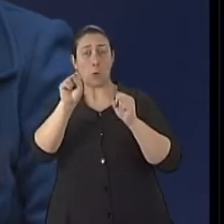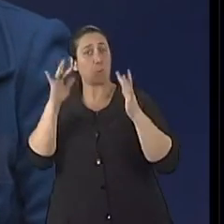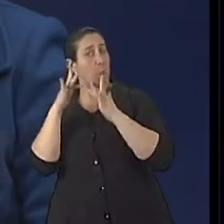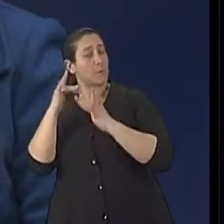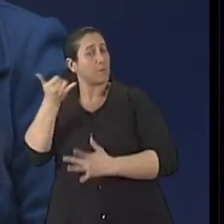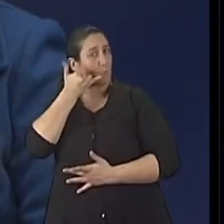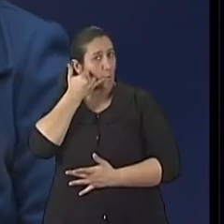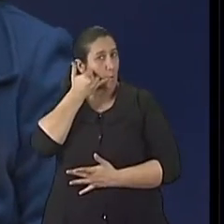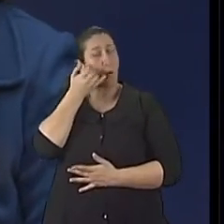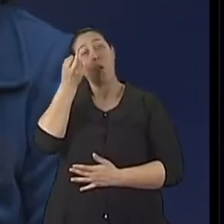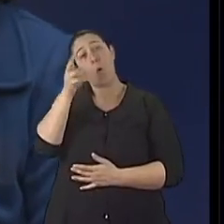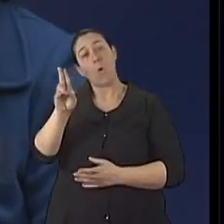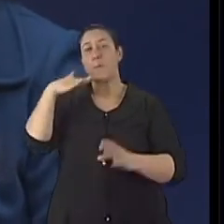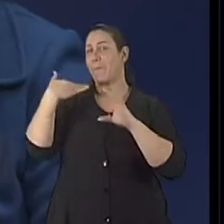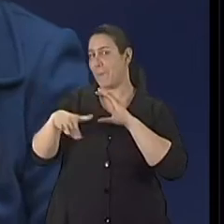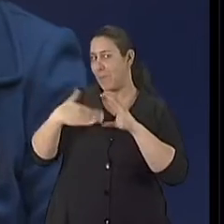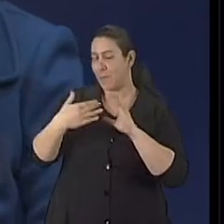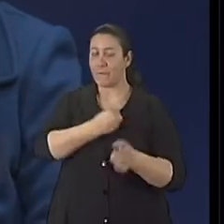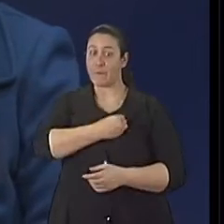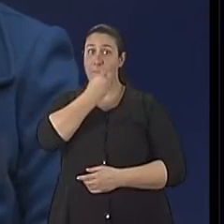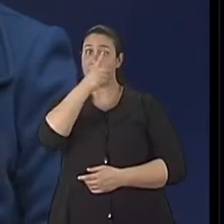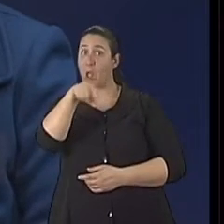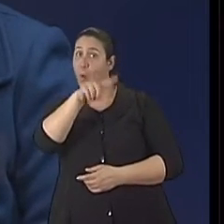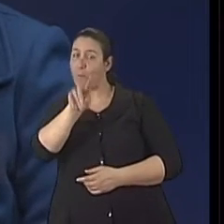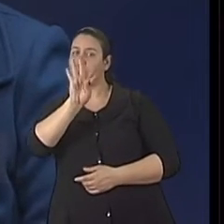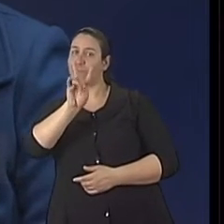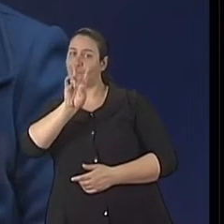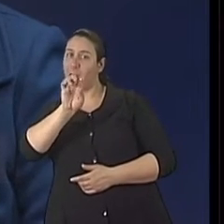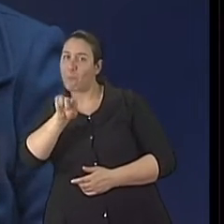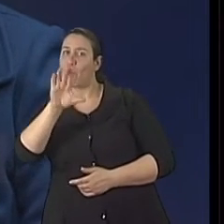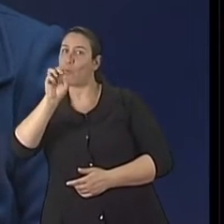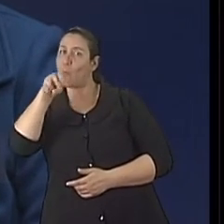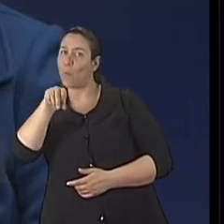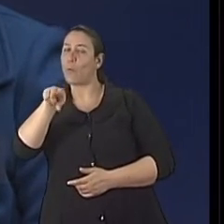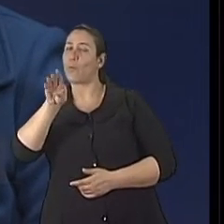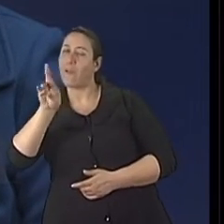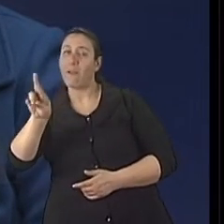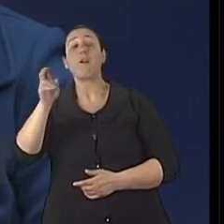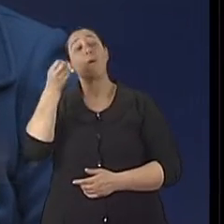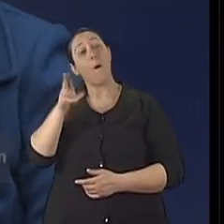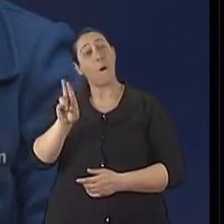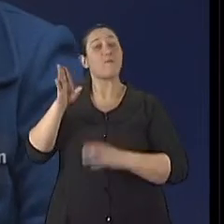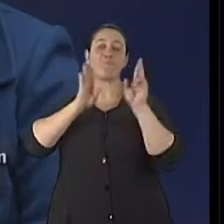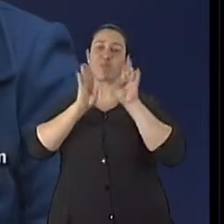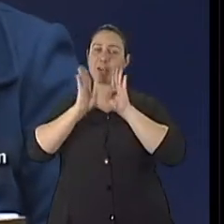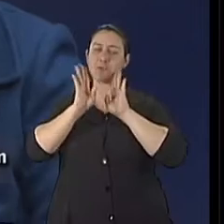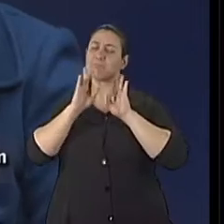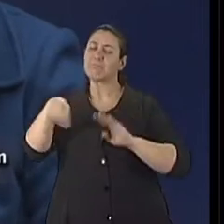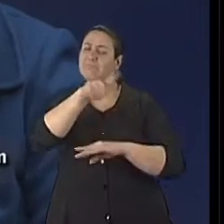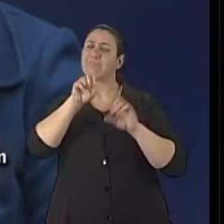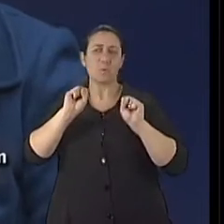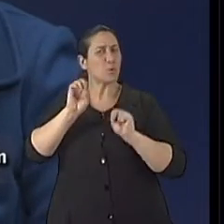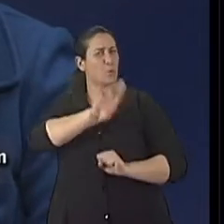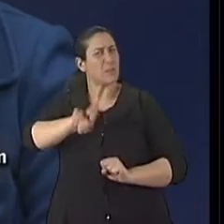1532, nosso e-mail é viva bem arroba tv.com.br E agora no Facebook. Vocês vão nos ver no